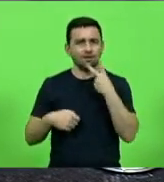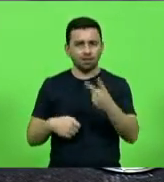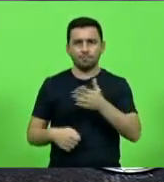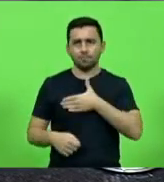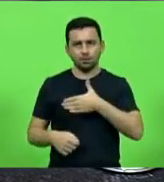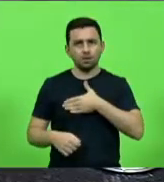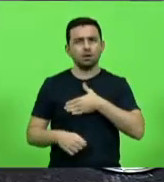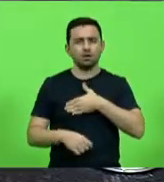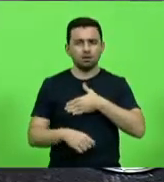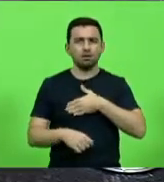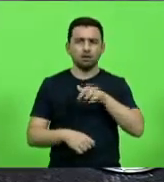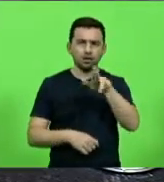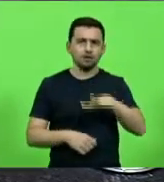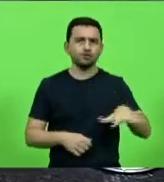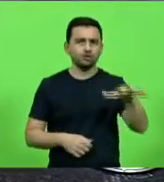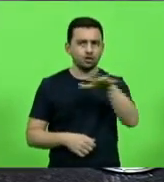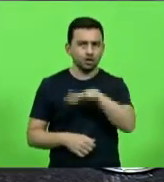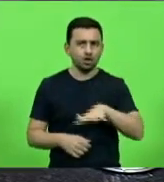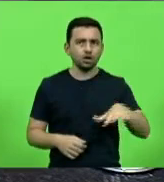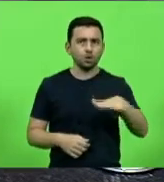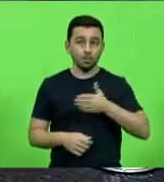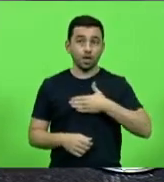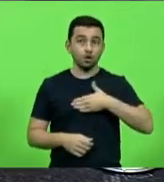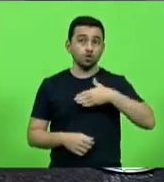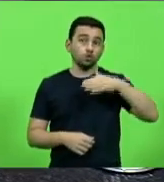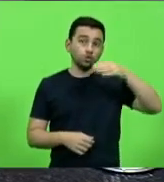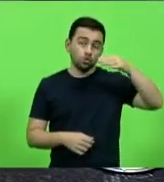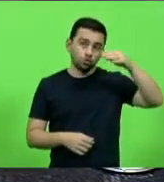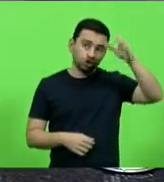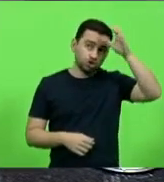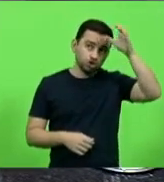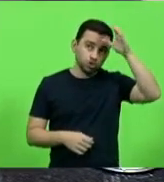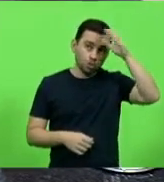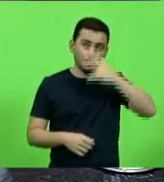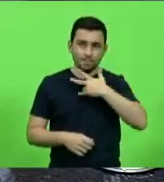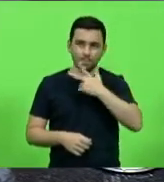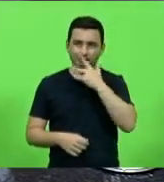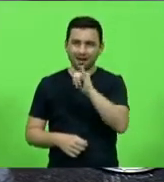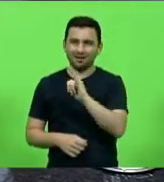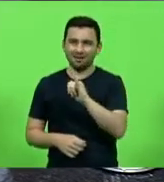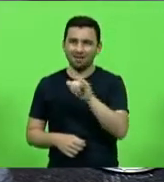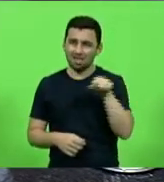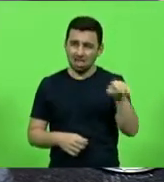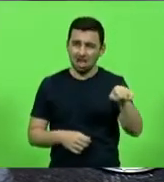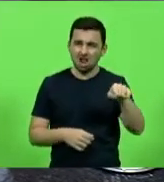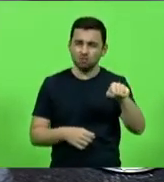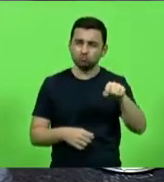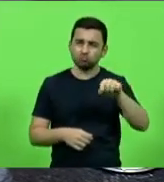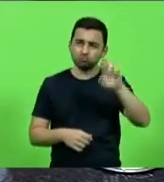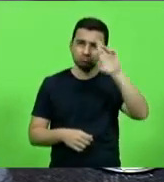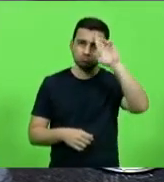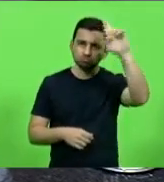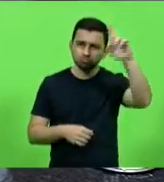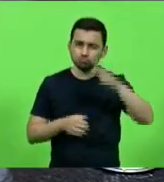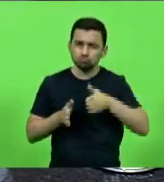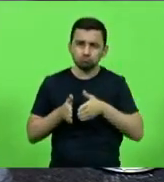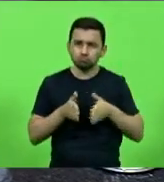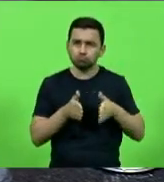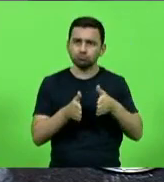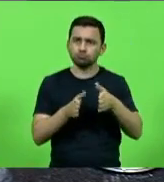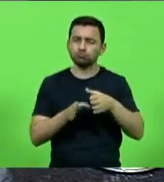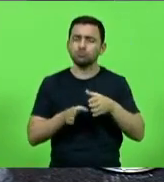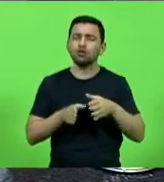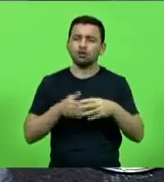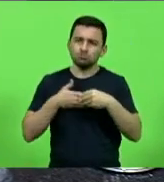região, aonde o tio do meu pai, o seu Pedro Kunen, capitaneou há décadas atrás a